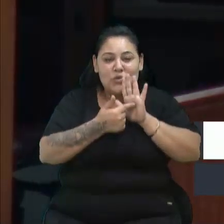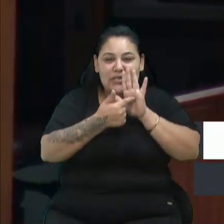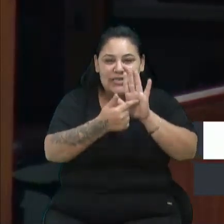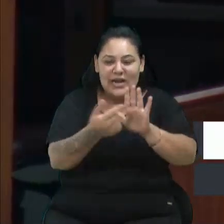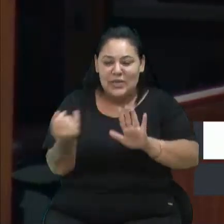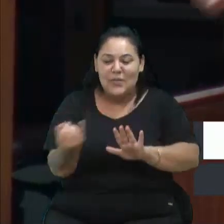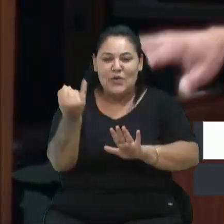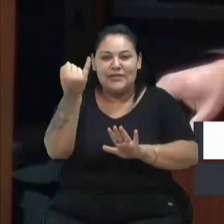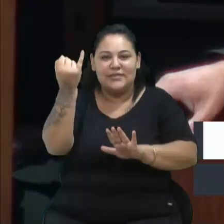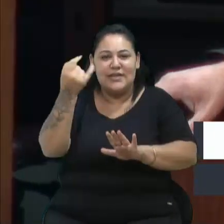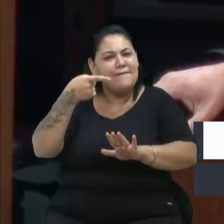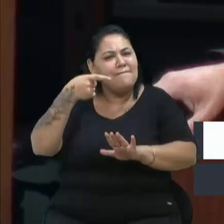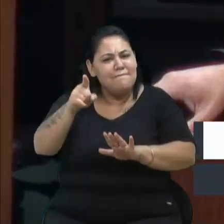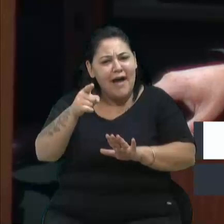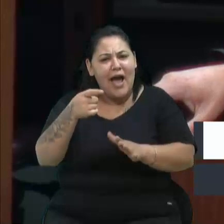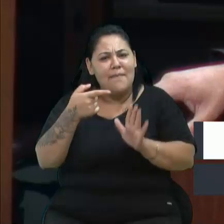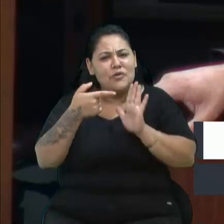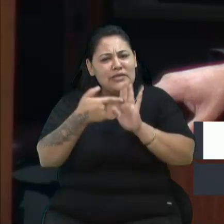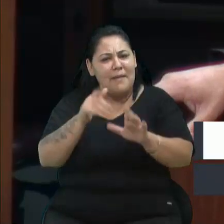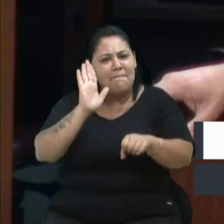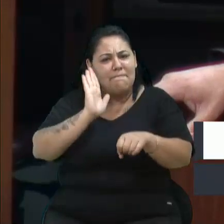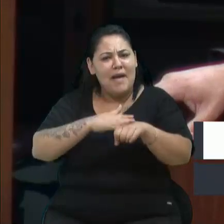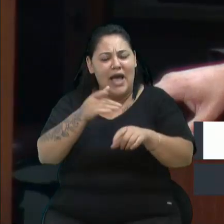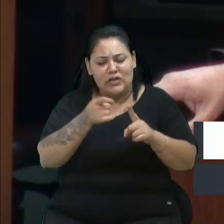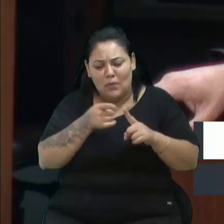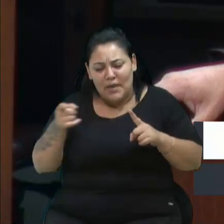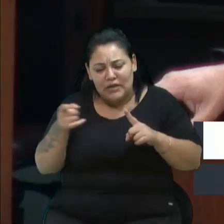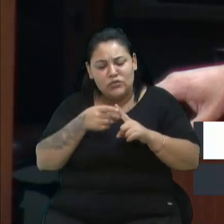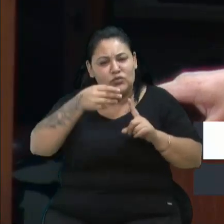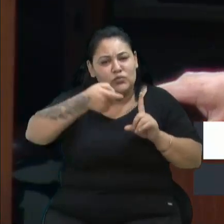e vai mostrar muito mais nesse período de março.